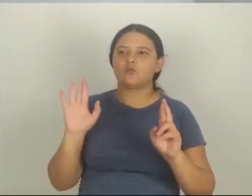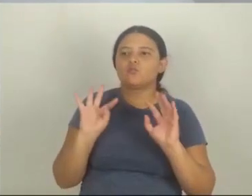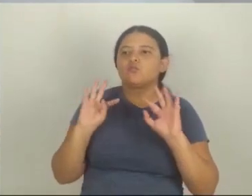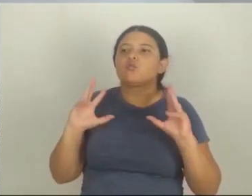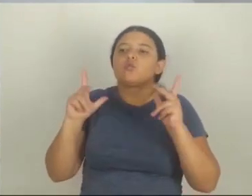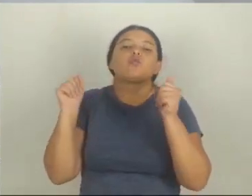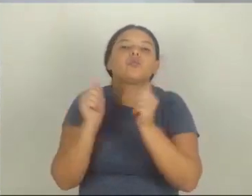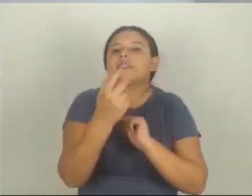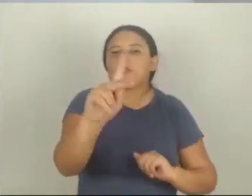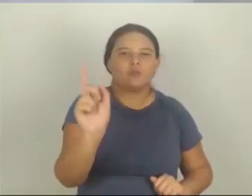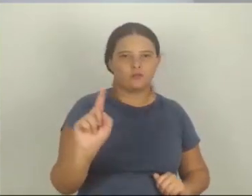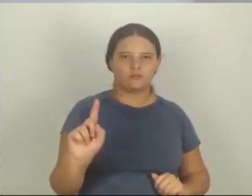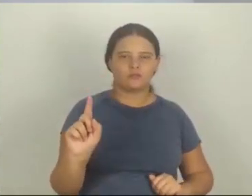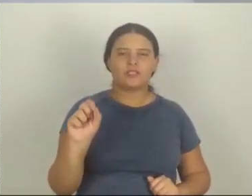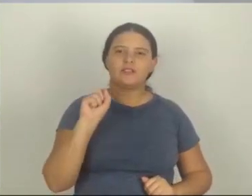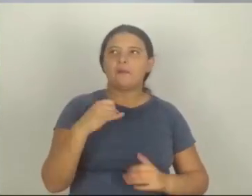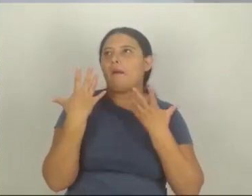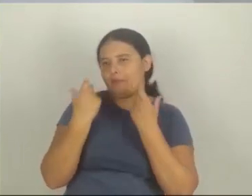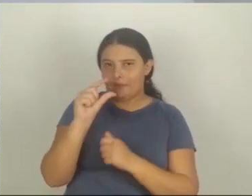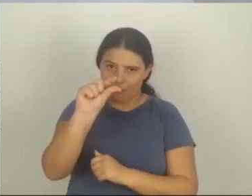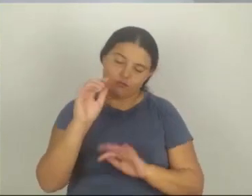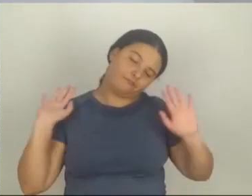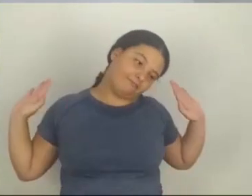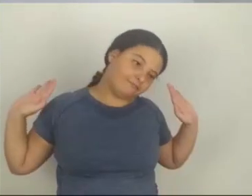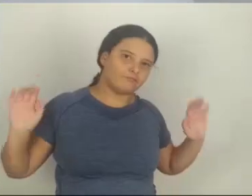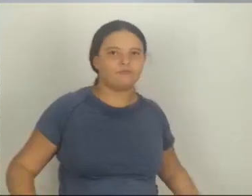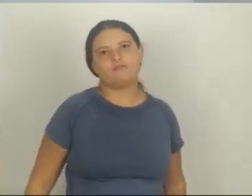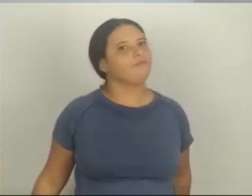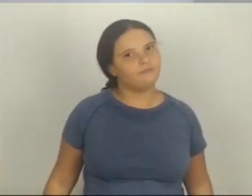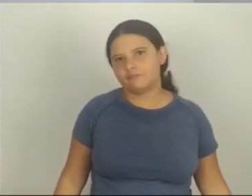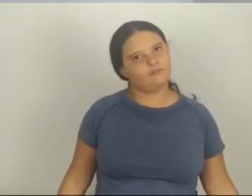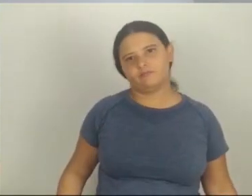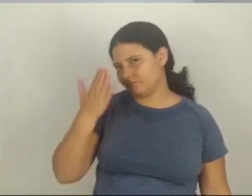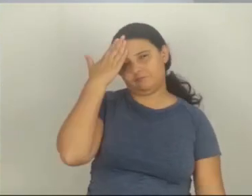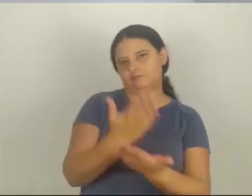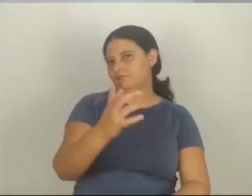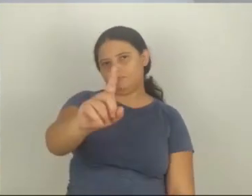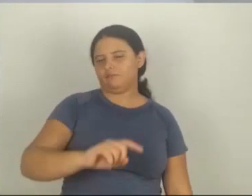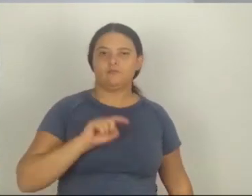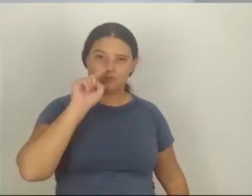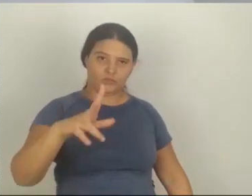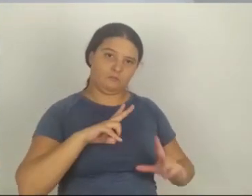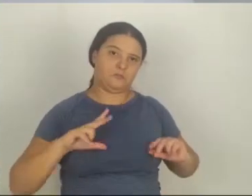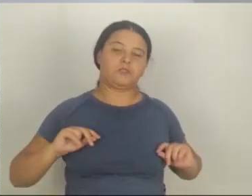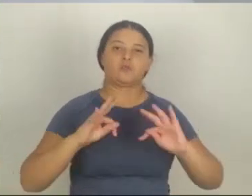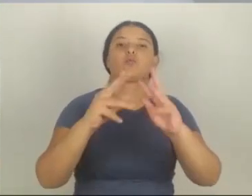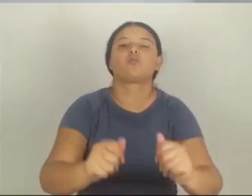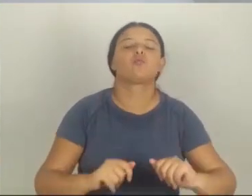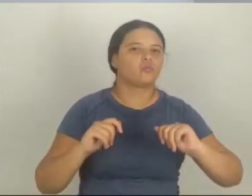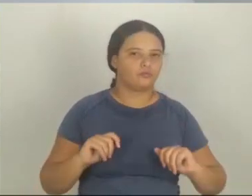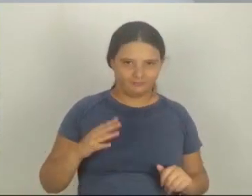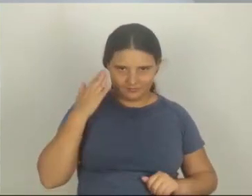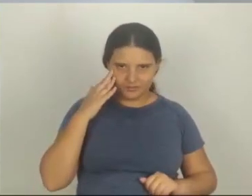inteiros, não é? A não ser que você se contente com pouco. Não, né? Eu acredito que não. E eu acho que você merece tudo, o